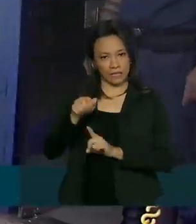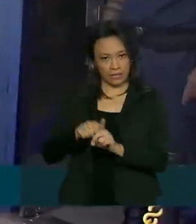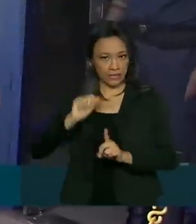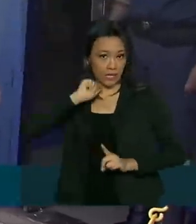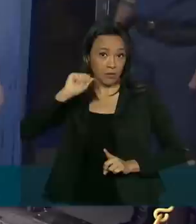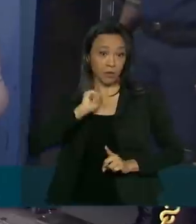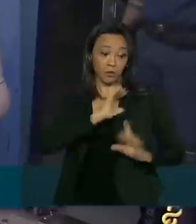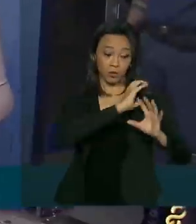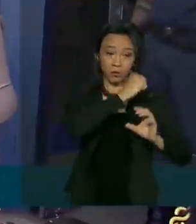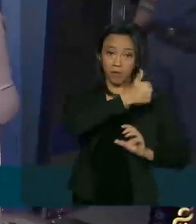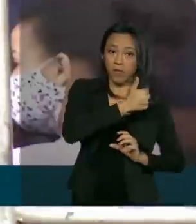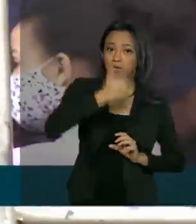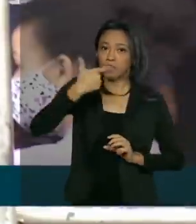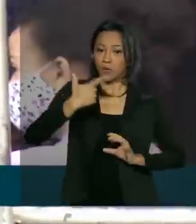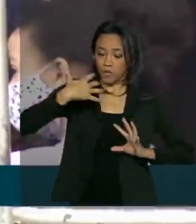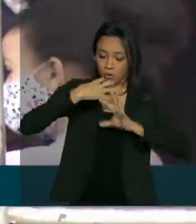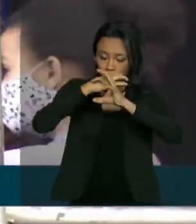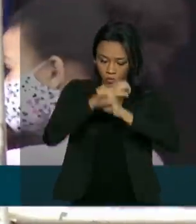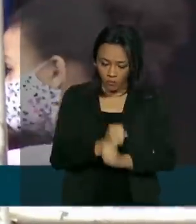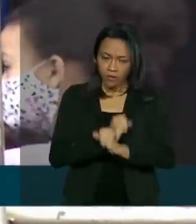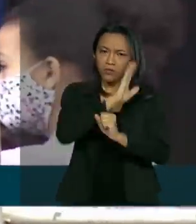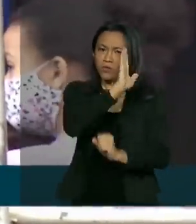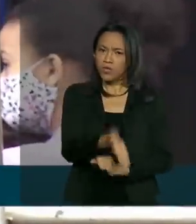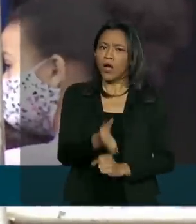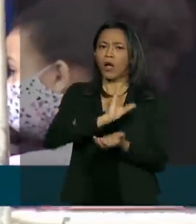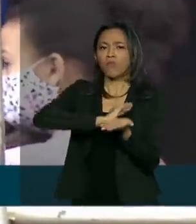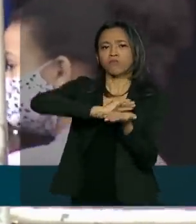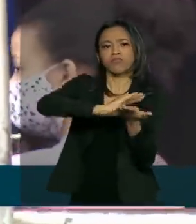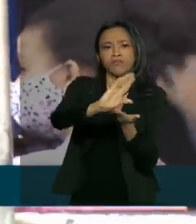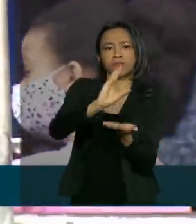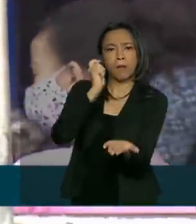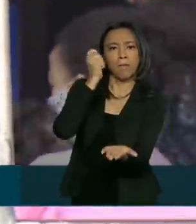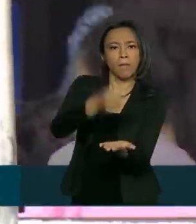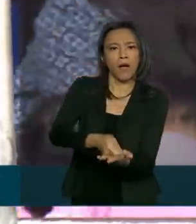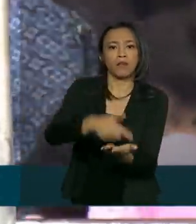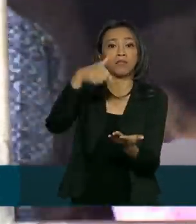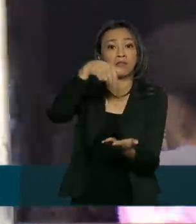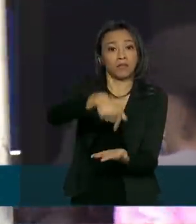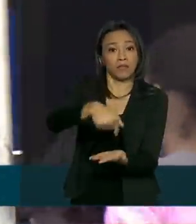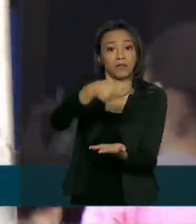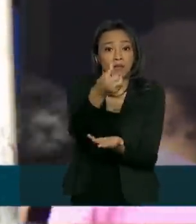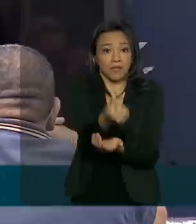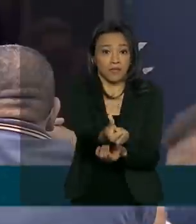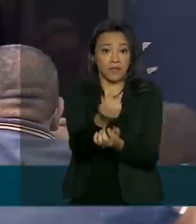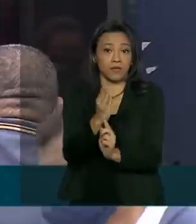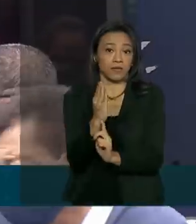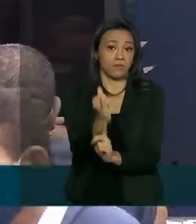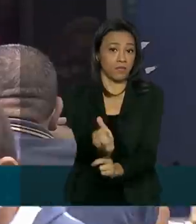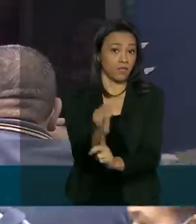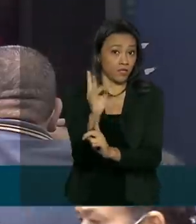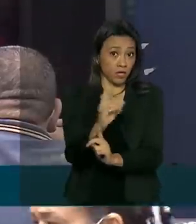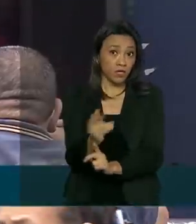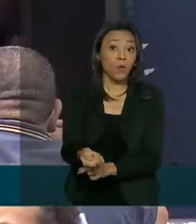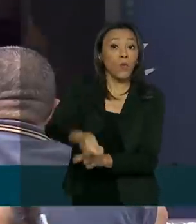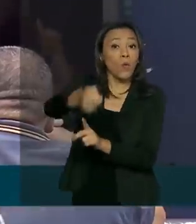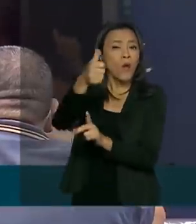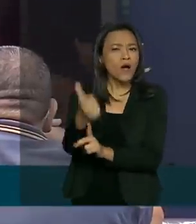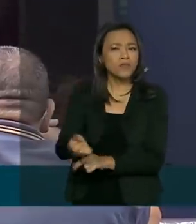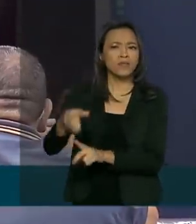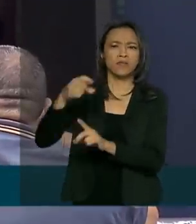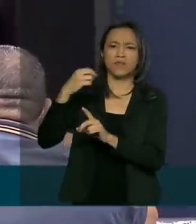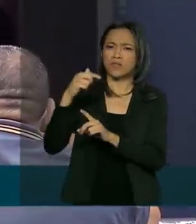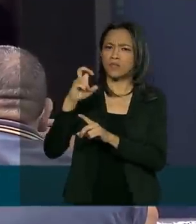a primeira e a segunda parcela, já foram pagos mais de 76 bilhões de reais a quase 59